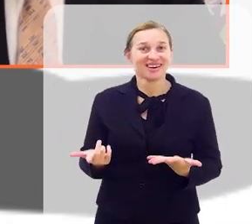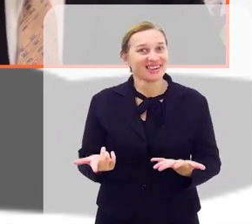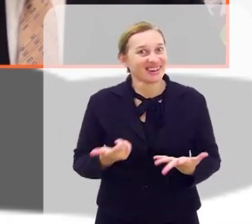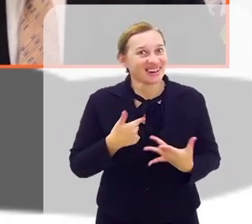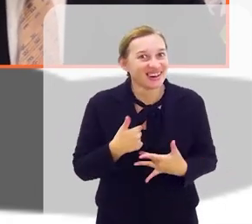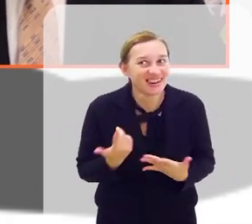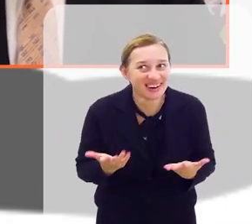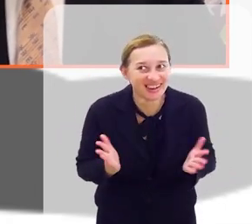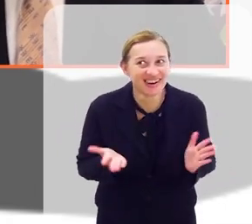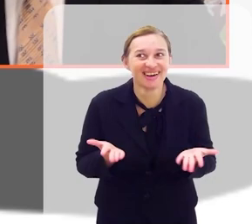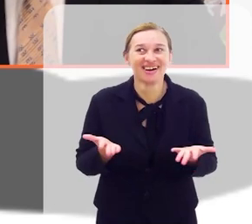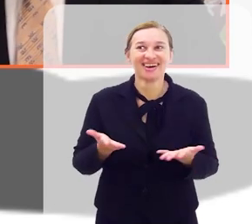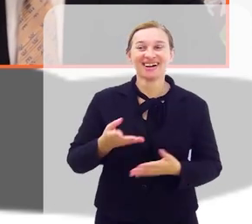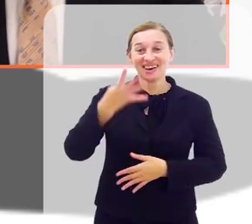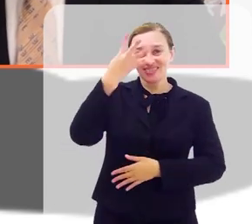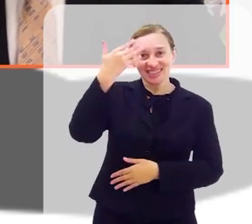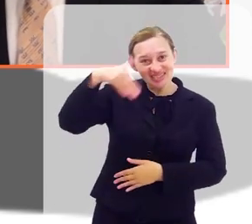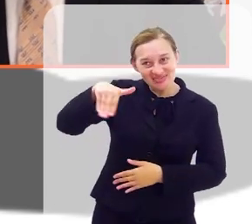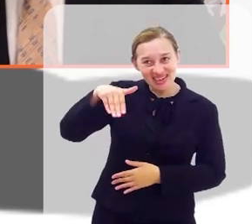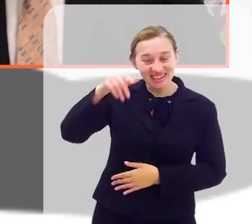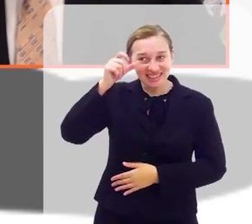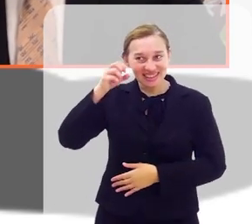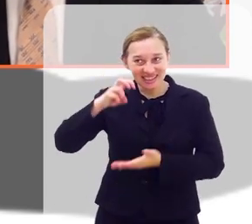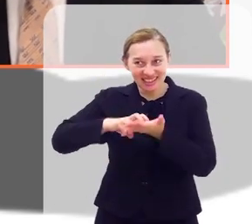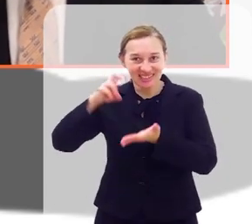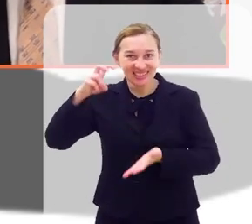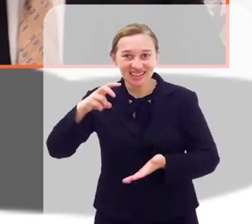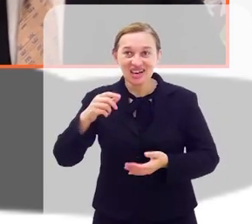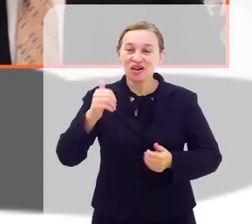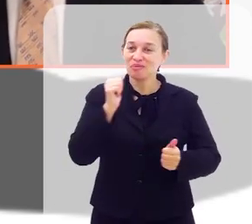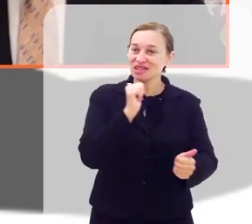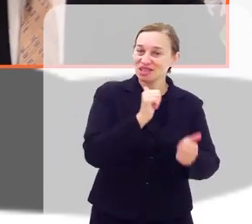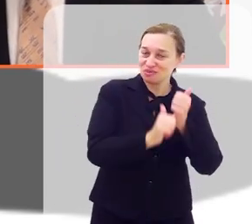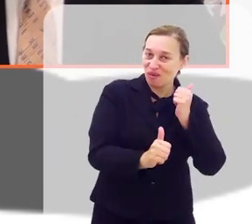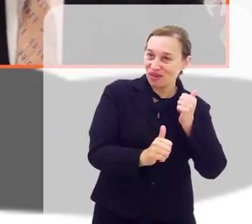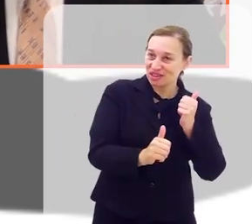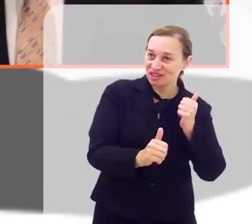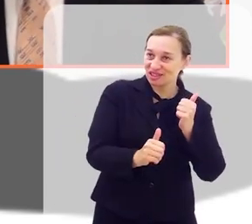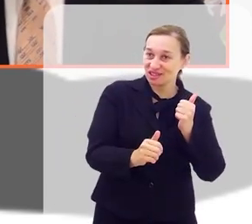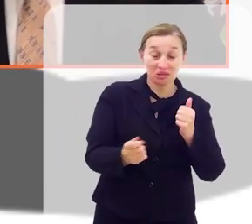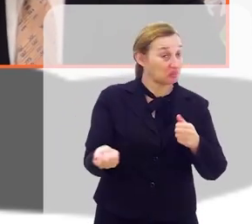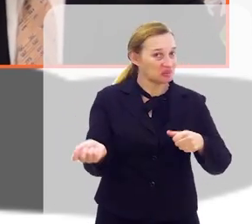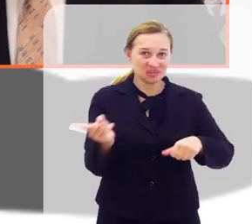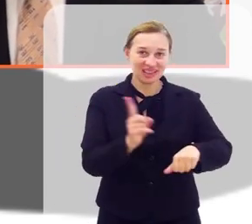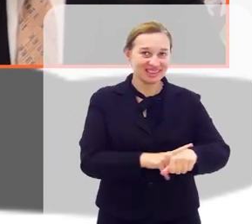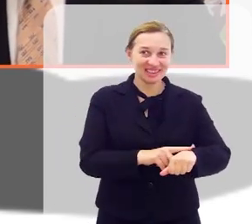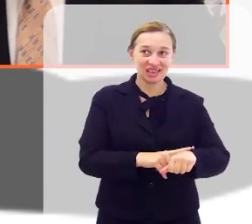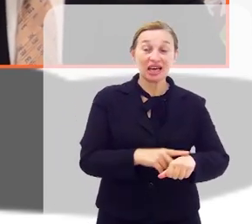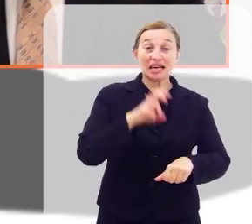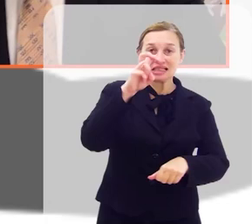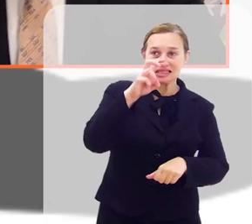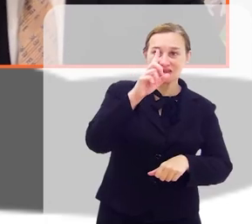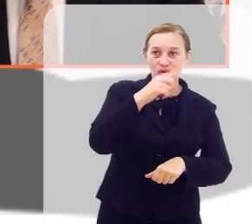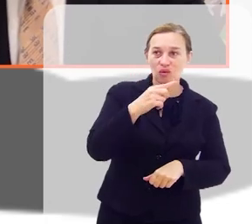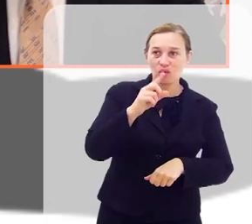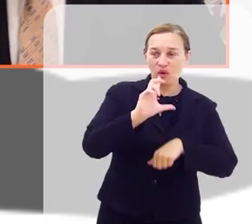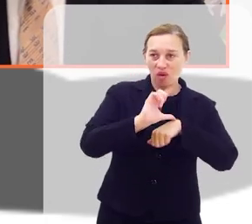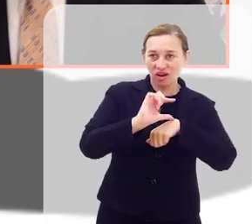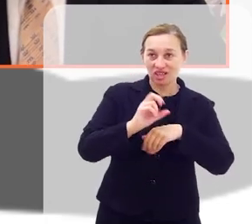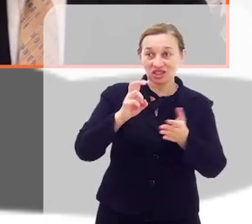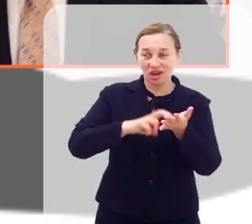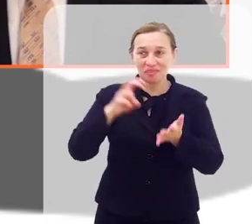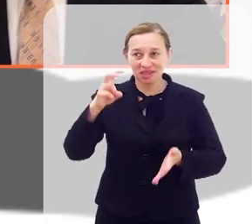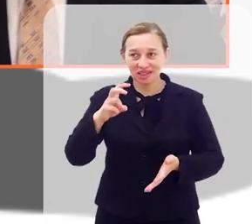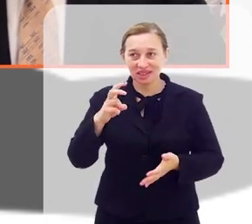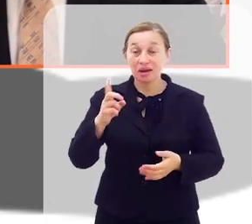Eu acordo até quatro e meia da manhã para praticar o esporte, senão não dá nem tempo. Eu faço, eu pratico esporte cinco horas da manhã,